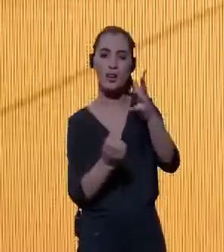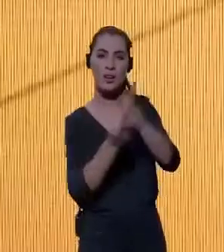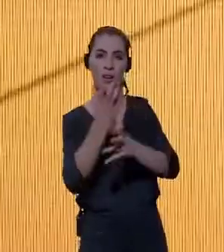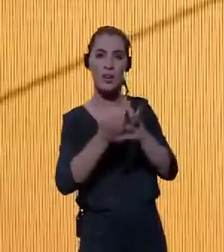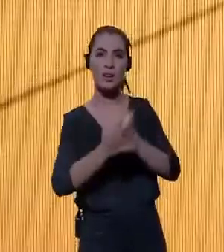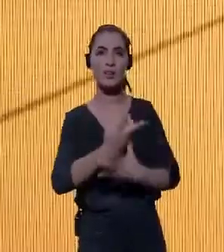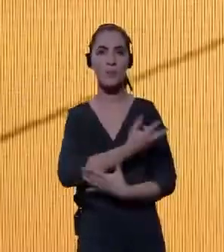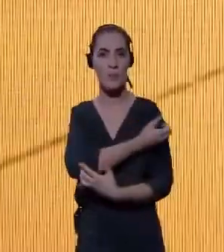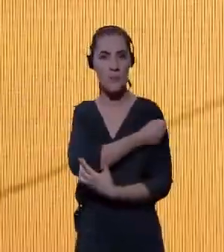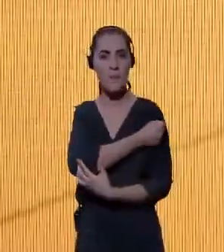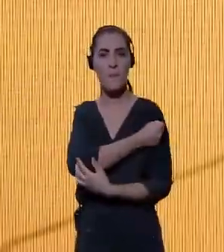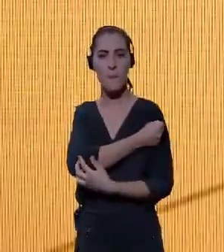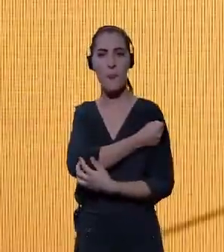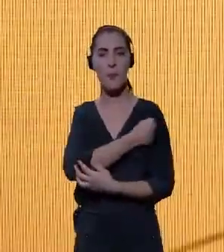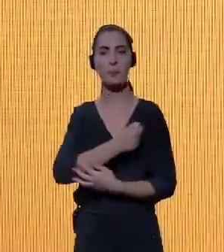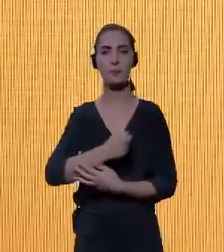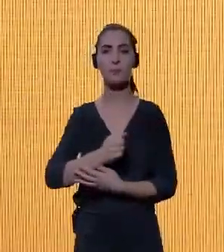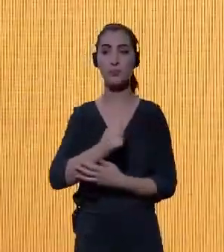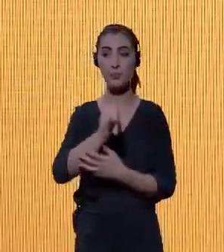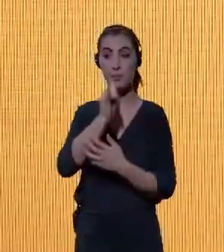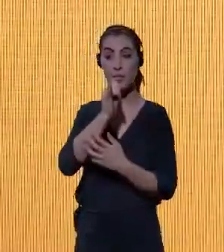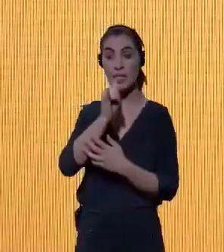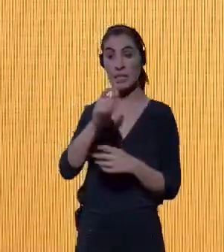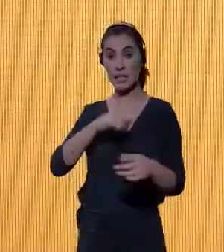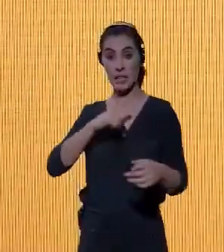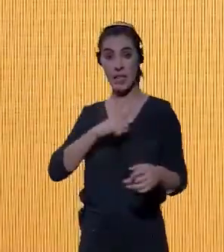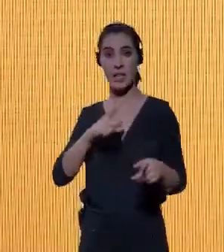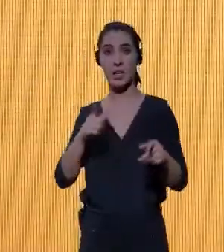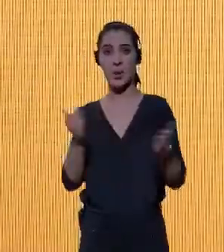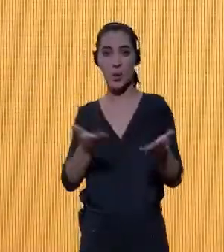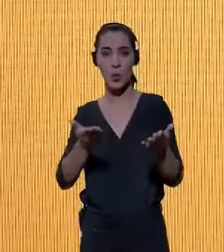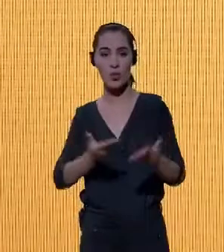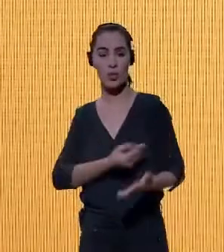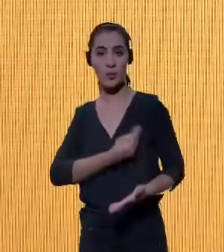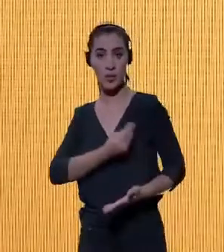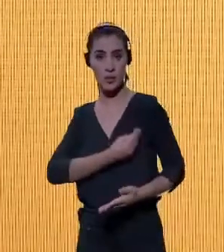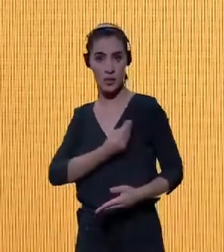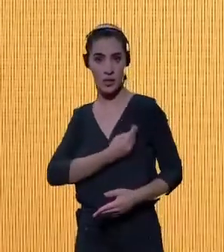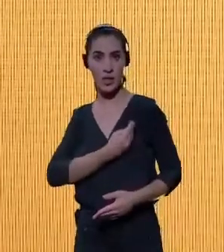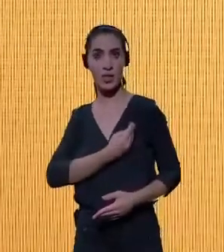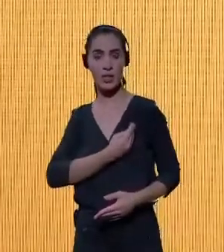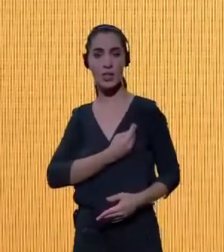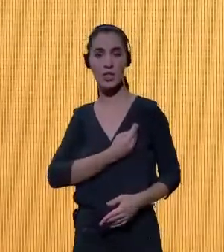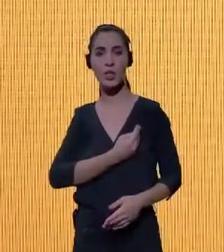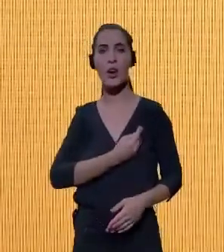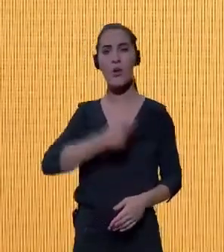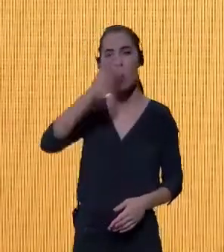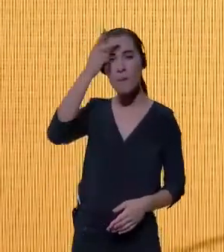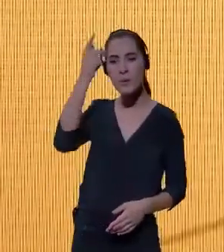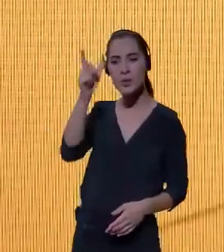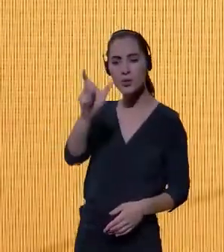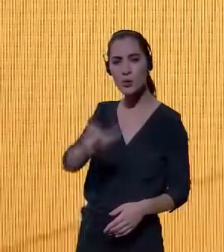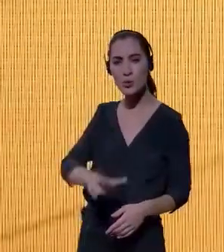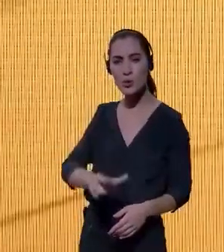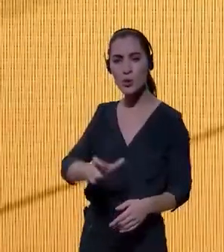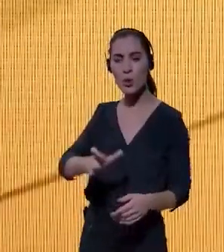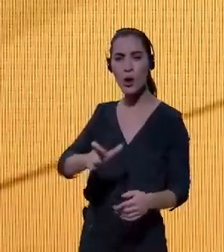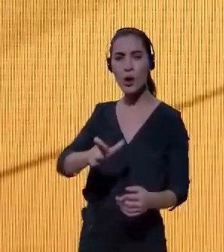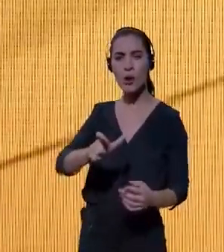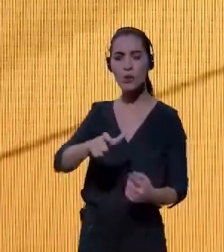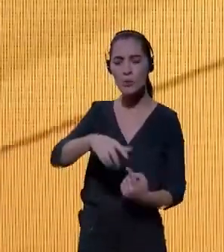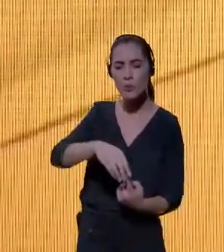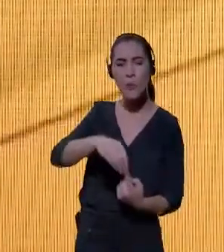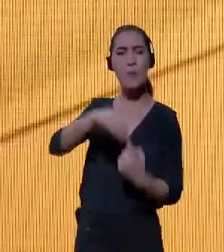Investimento, o BEI, foi um dos investidores pioneiros na empresa BioNTech que pôde viabilizar a